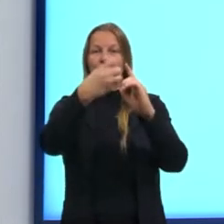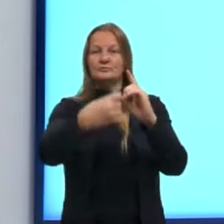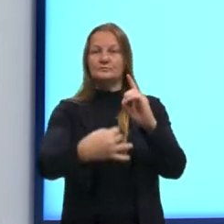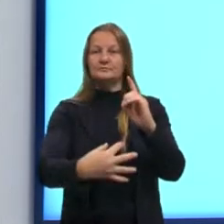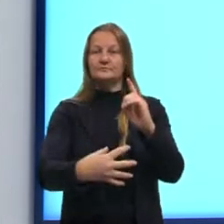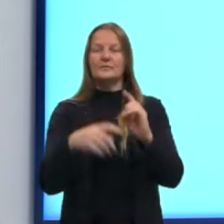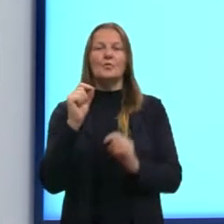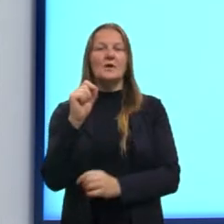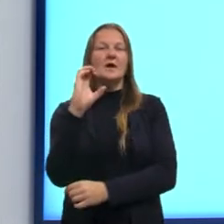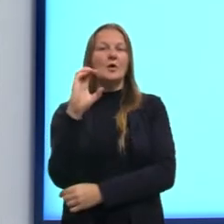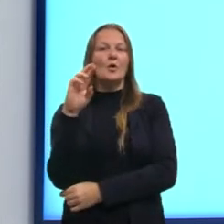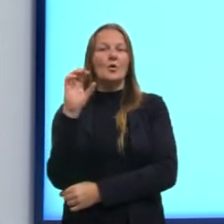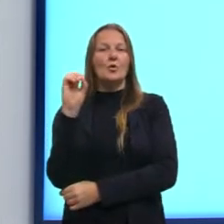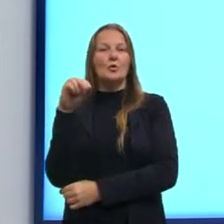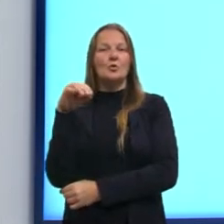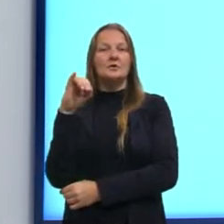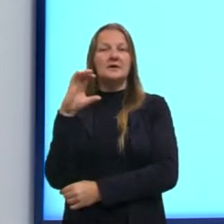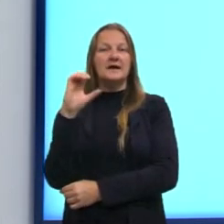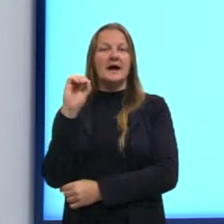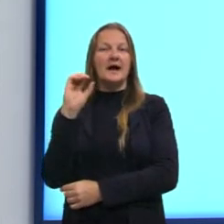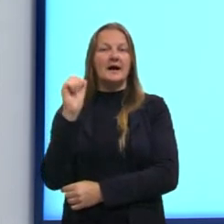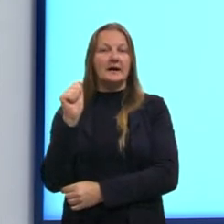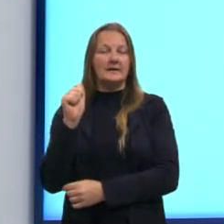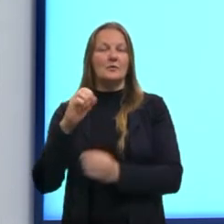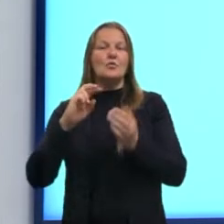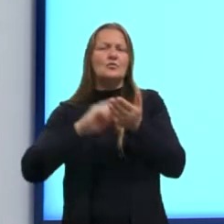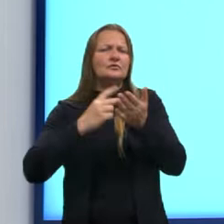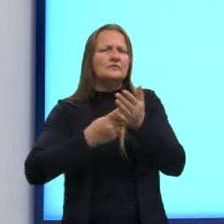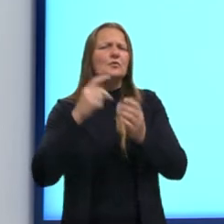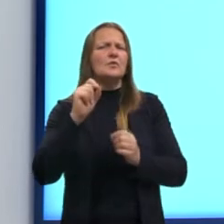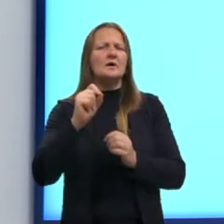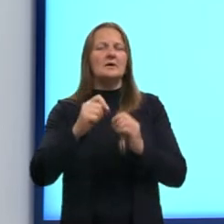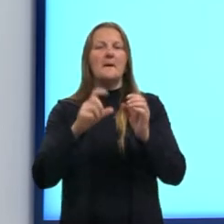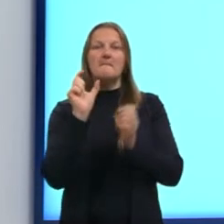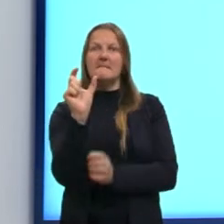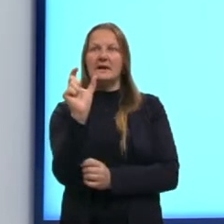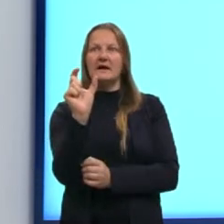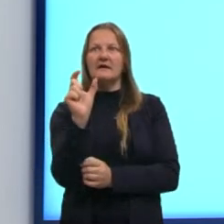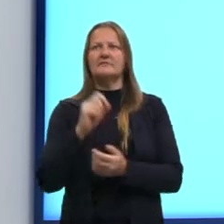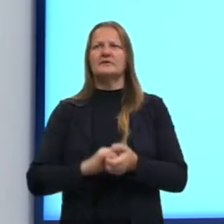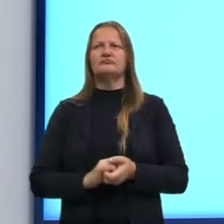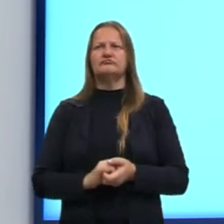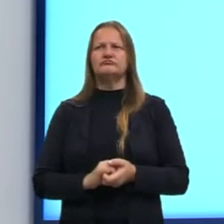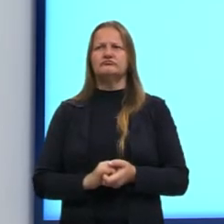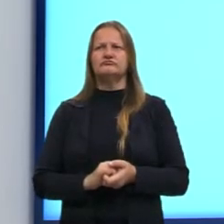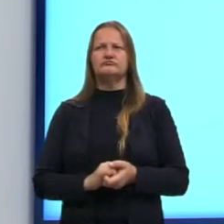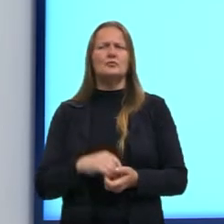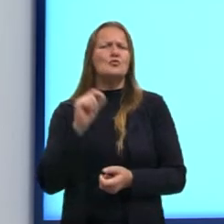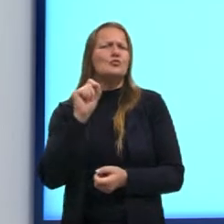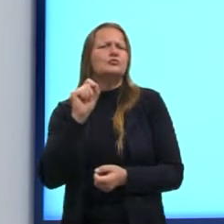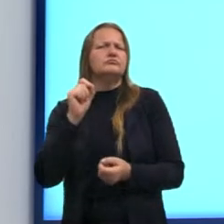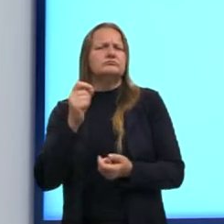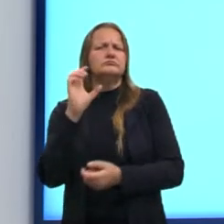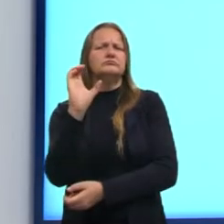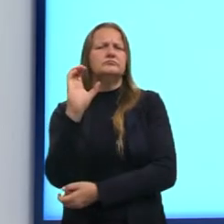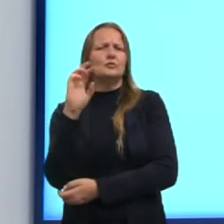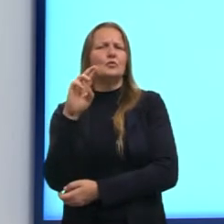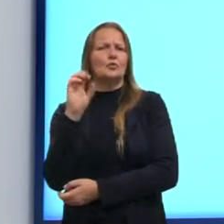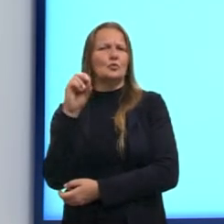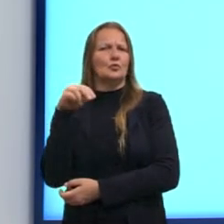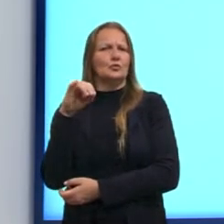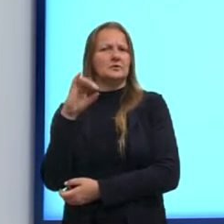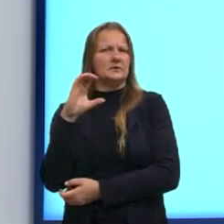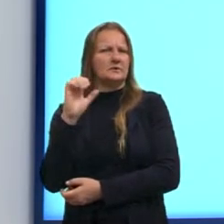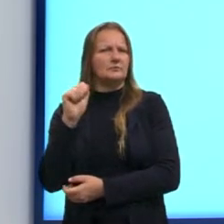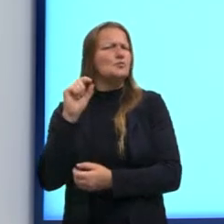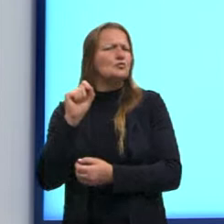eu trouxe, retomando aí a questão da origem da palavra, o que são as crônicas de fato. Se a